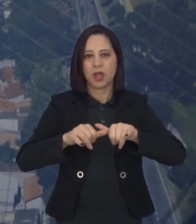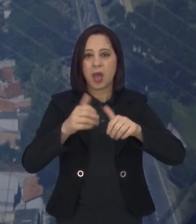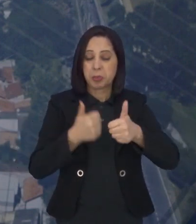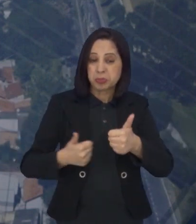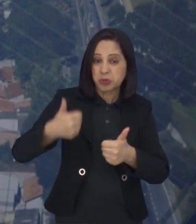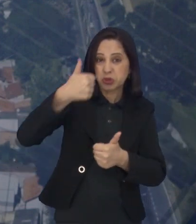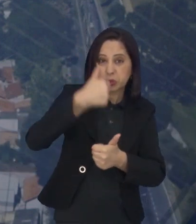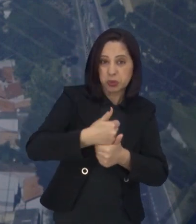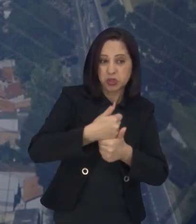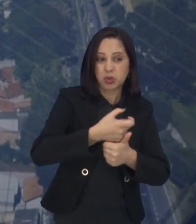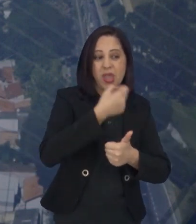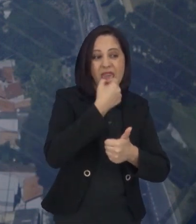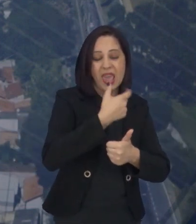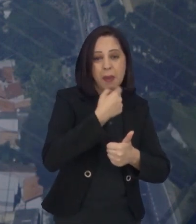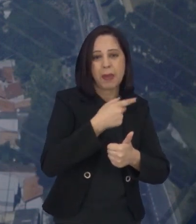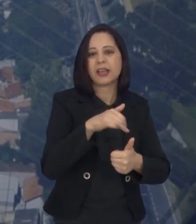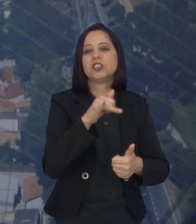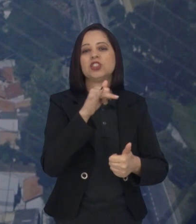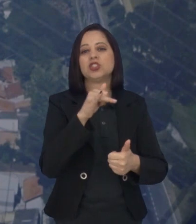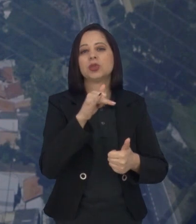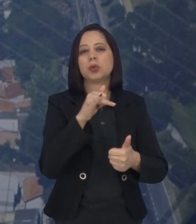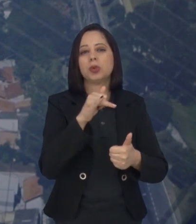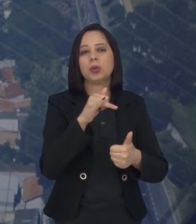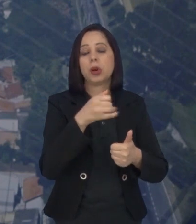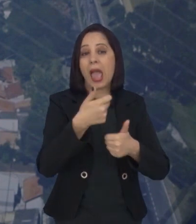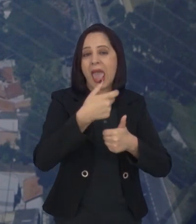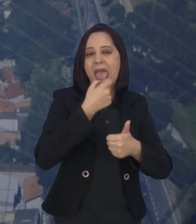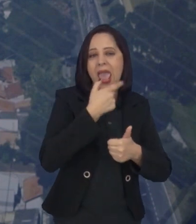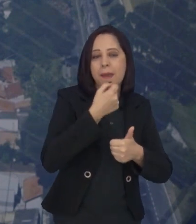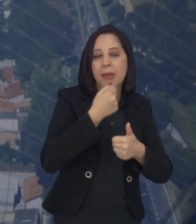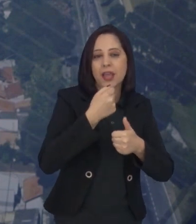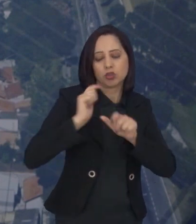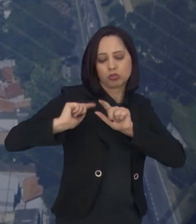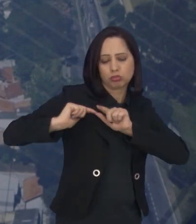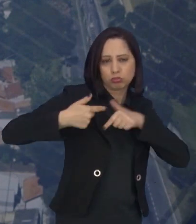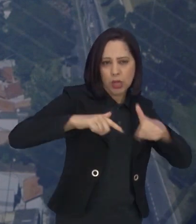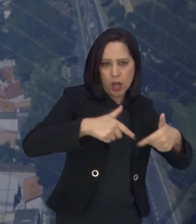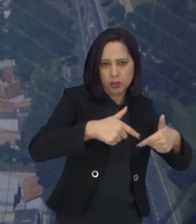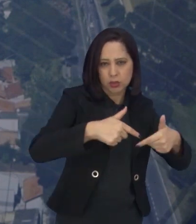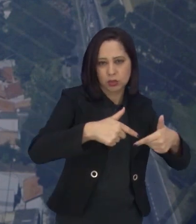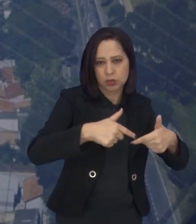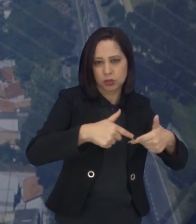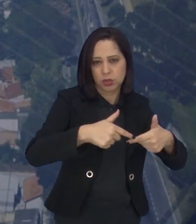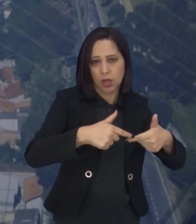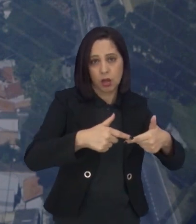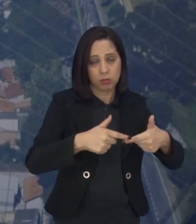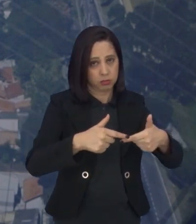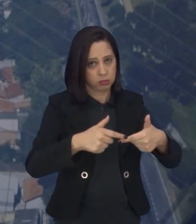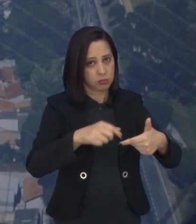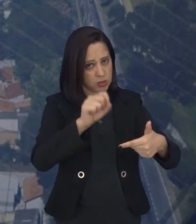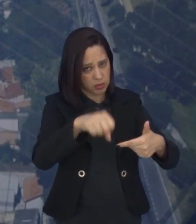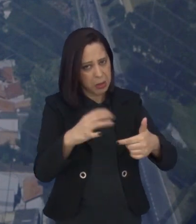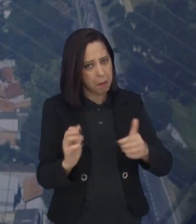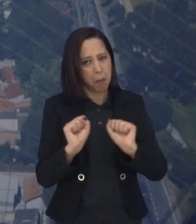medicações, por exemplo, psiquiátricas. Elas são sempre uma